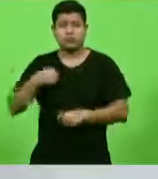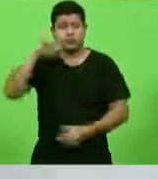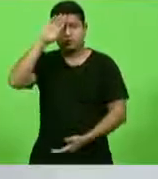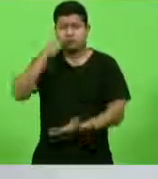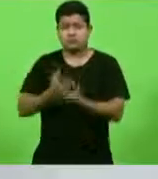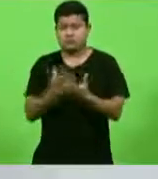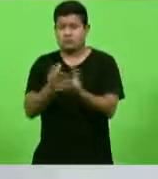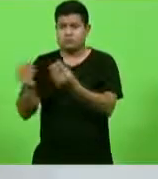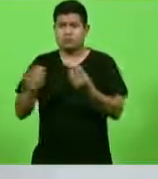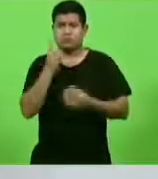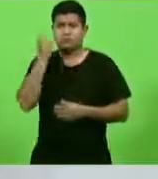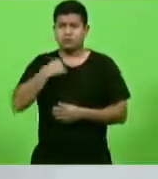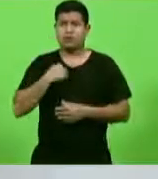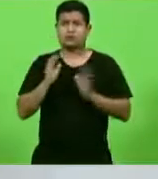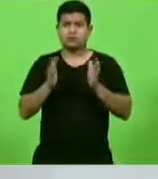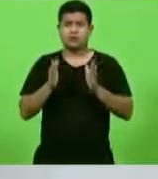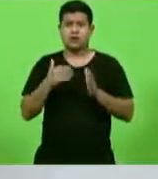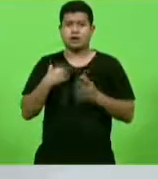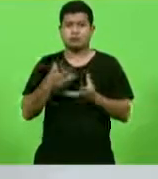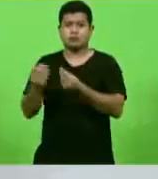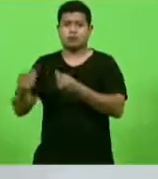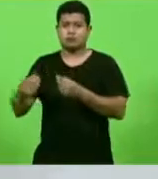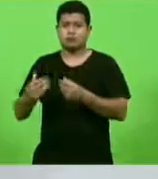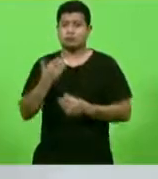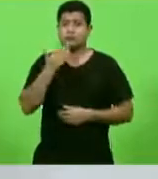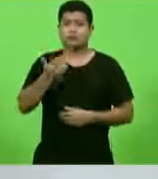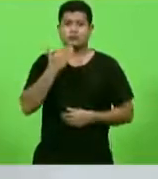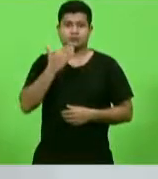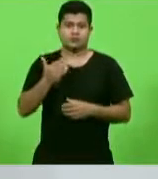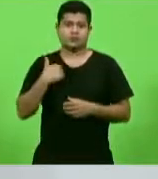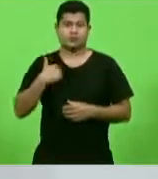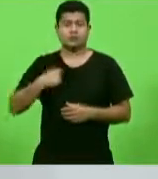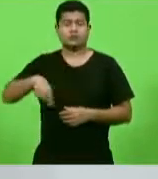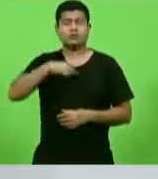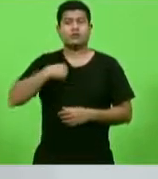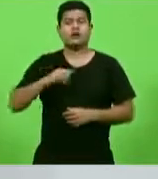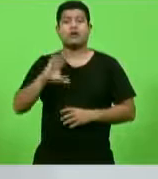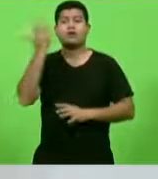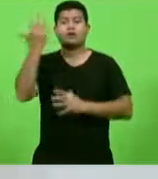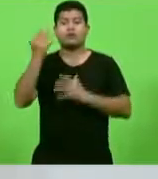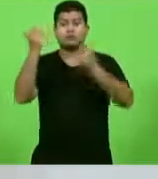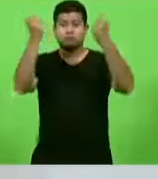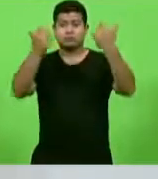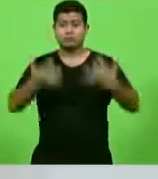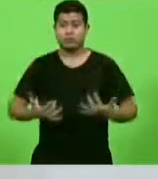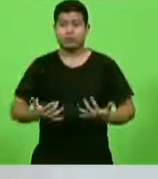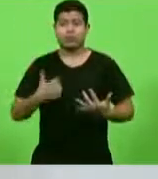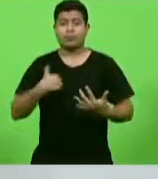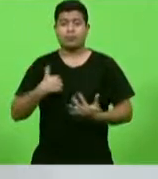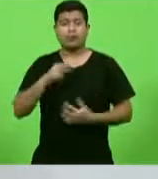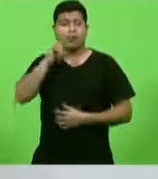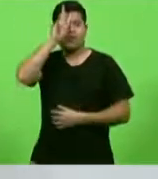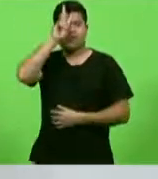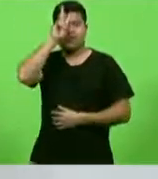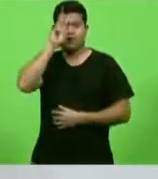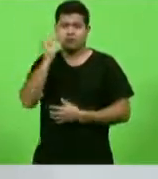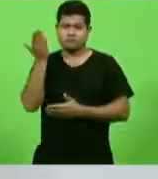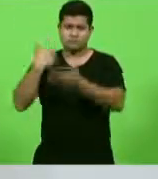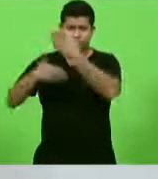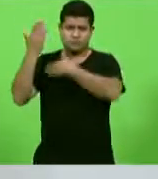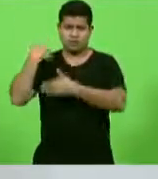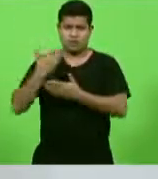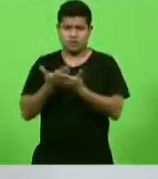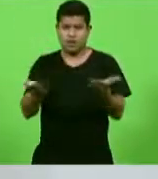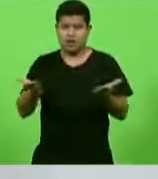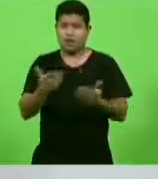quero explicar o que está acontecendo e também o nosso posicionamento em relação a isso. Bem, historicamente, o governo do Estado, por